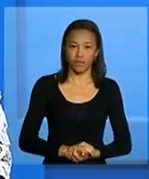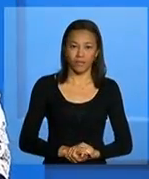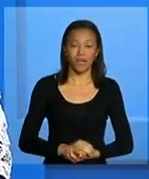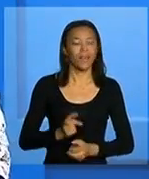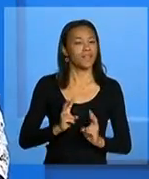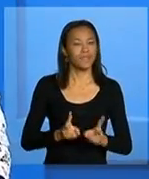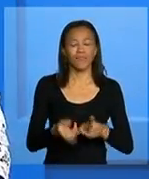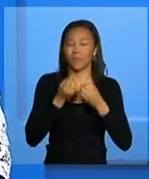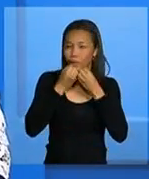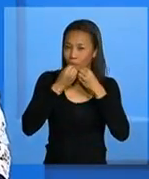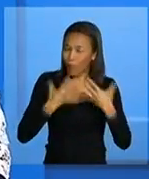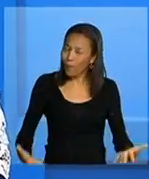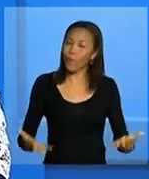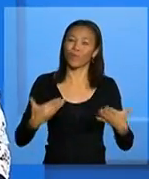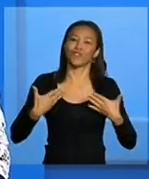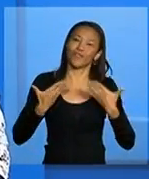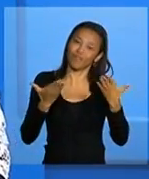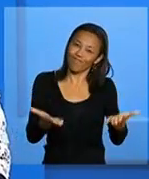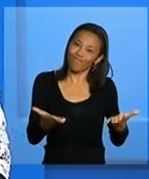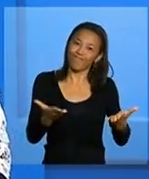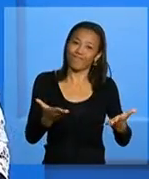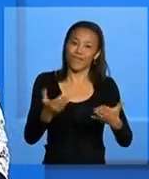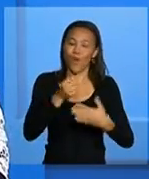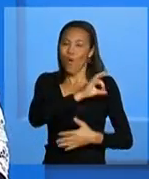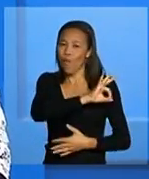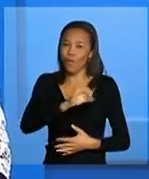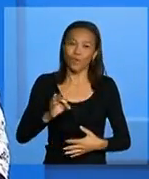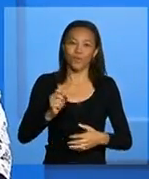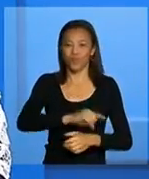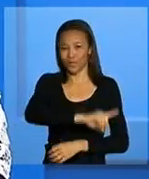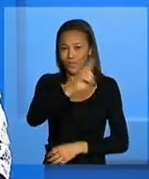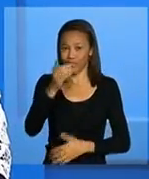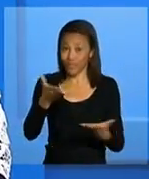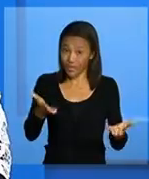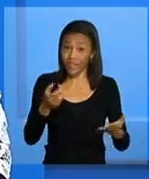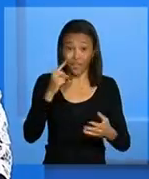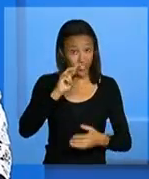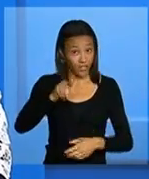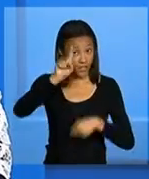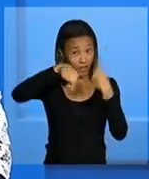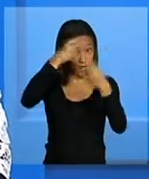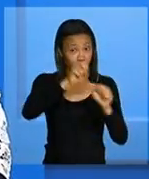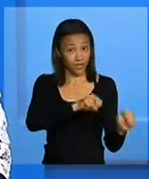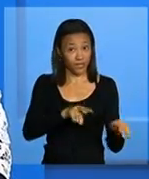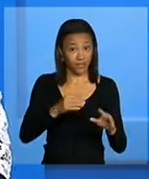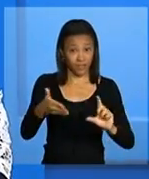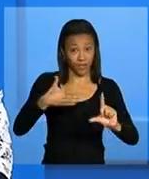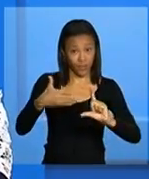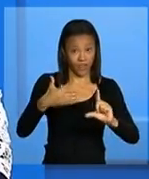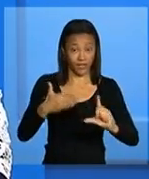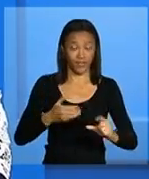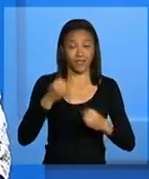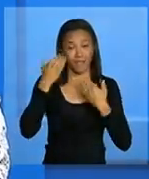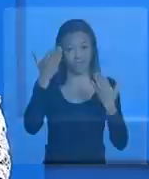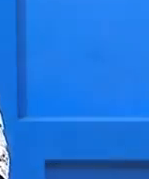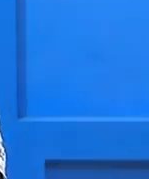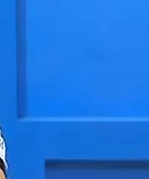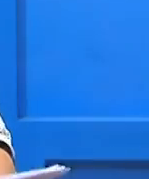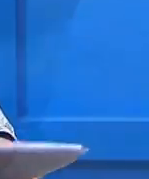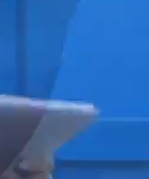sempre muito bom estar com você um ótimo dia e a gente se vê na próxima teleconferência até lá